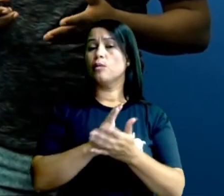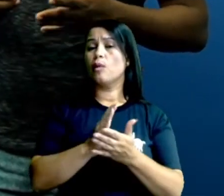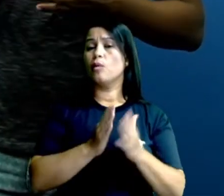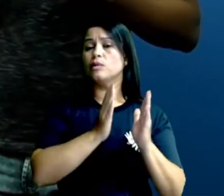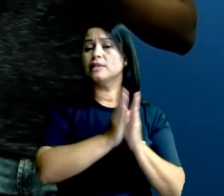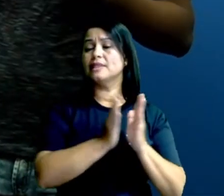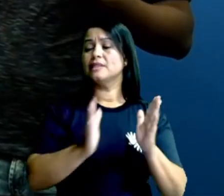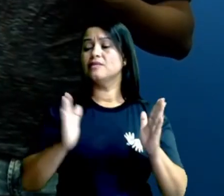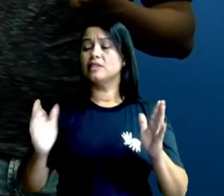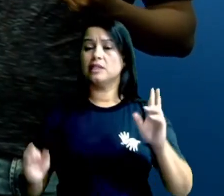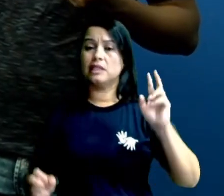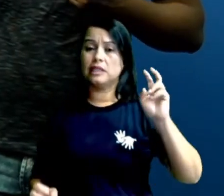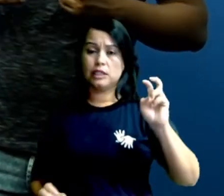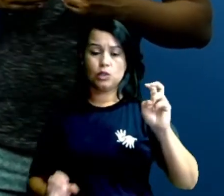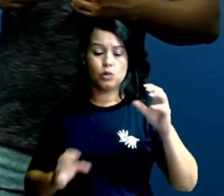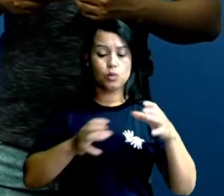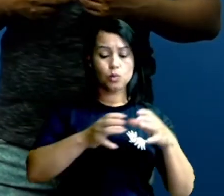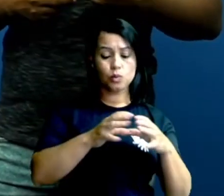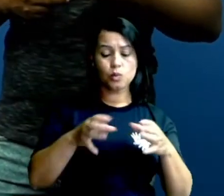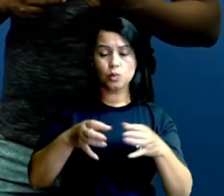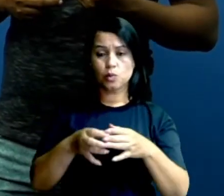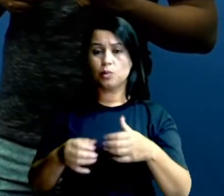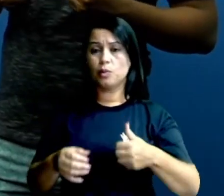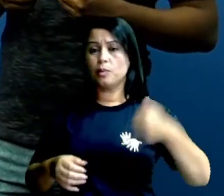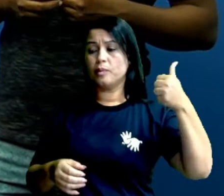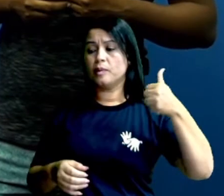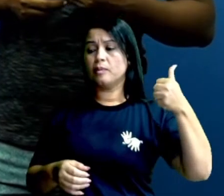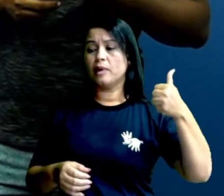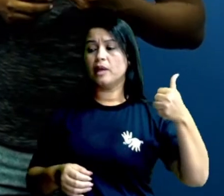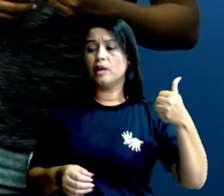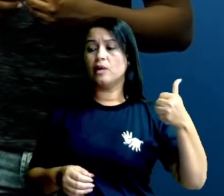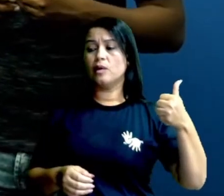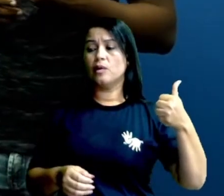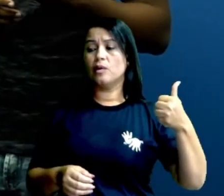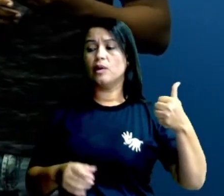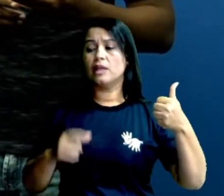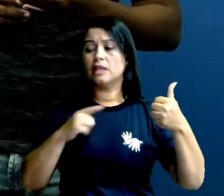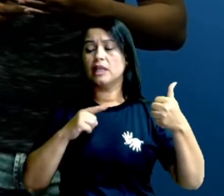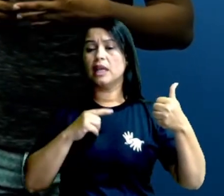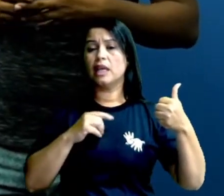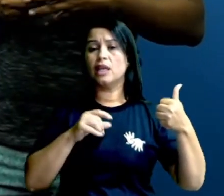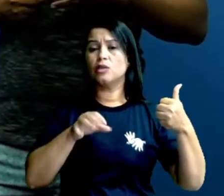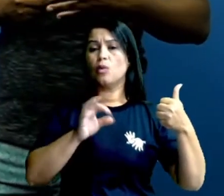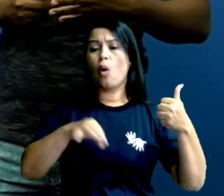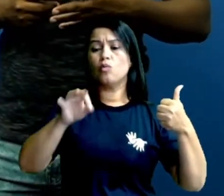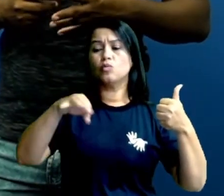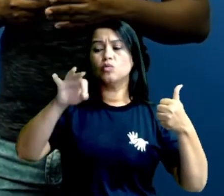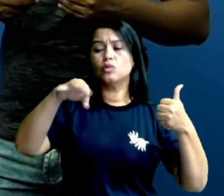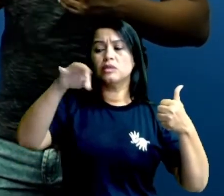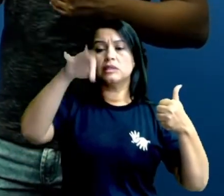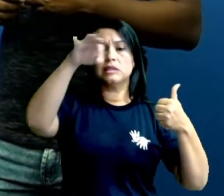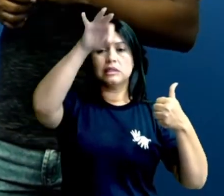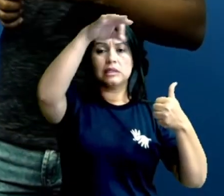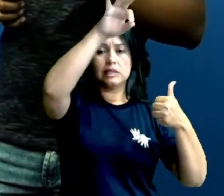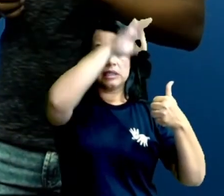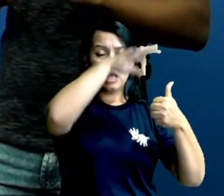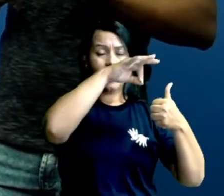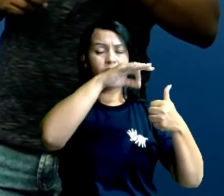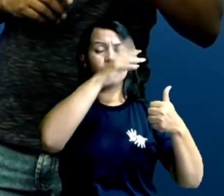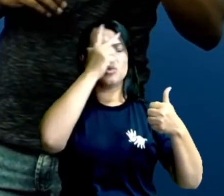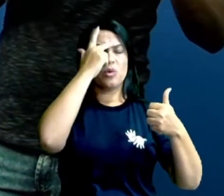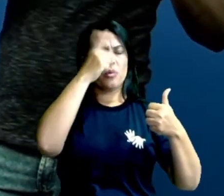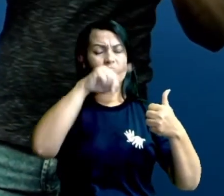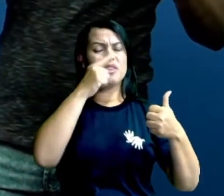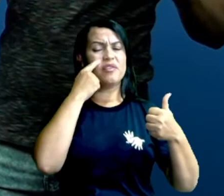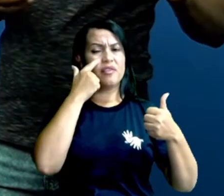dividem-se em cinco grupos. O primeiro grupo são o grupo dos insetos, que são os mais comuns. Na nossa casa,